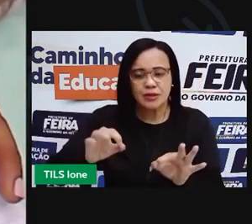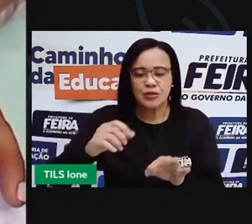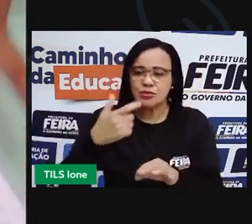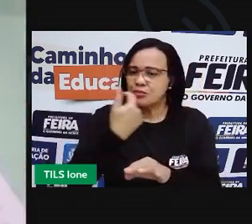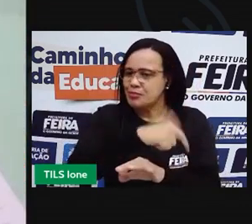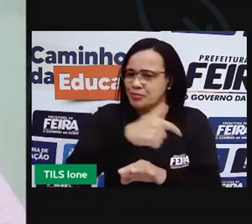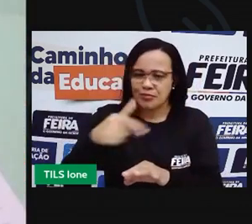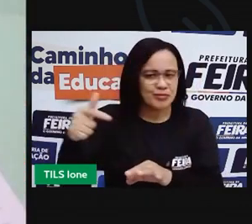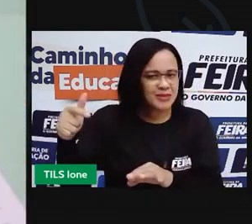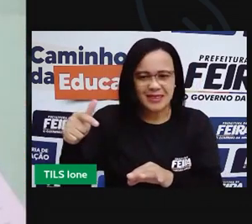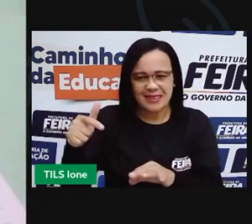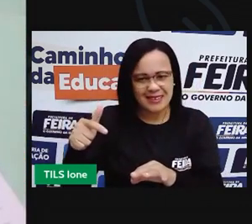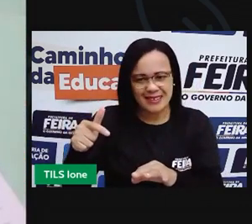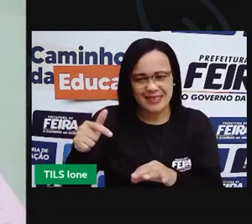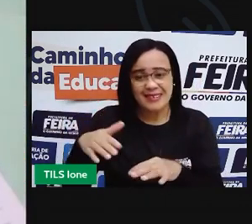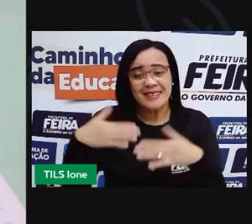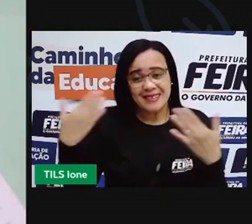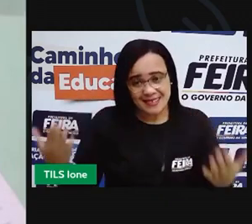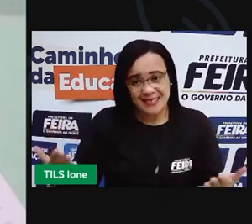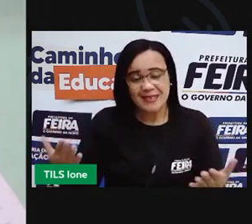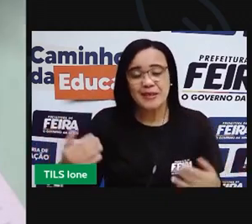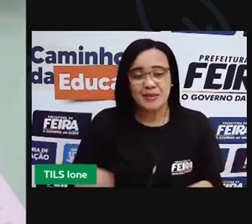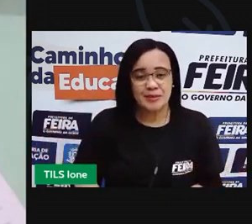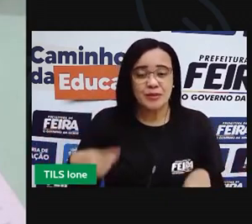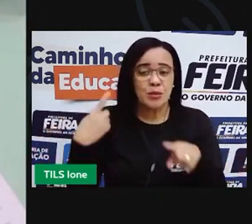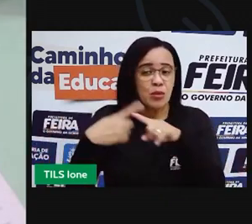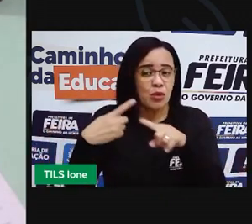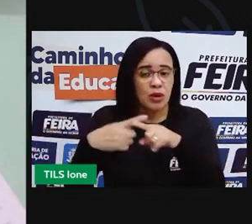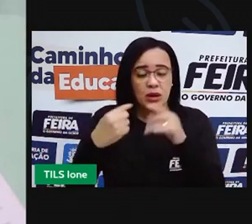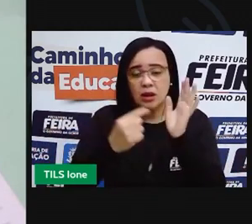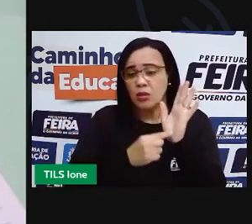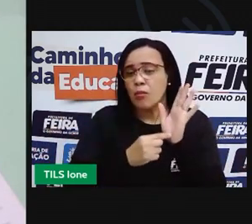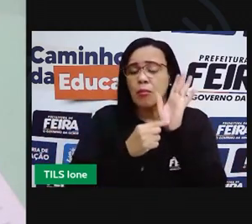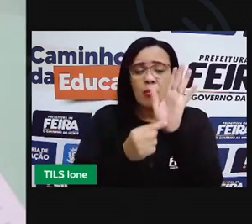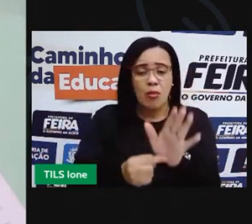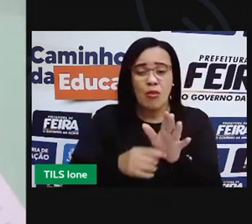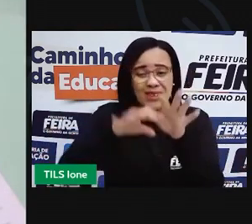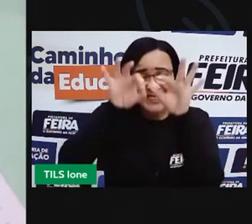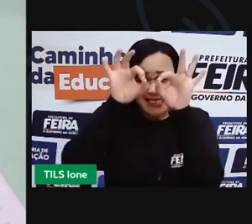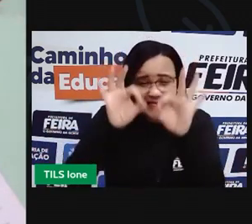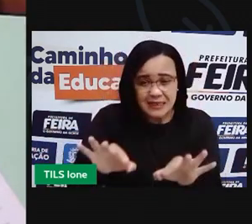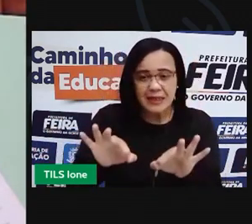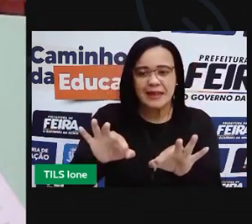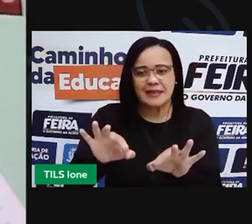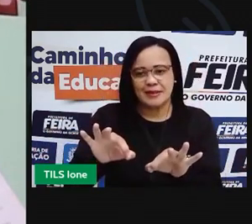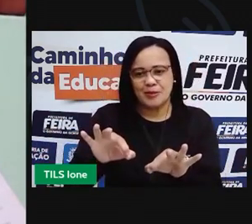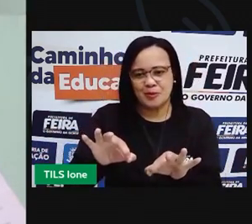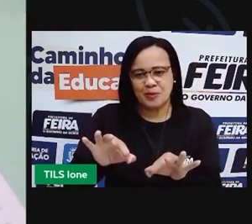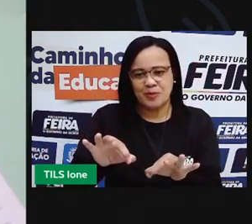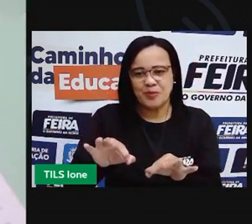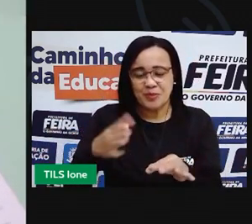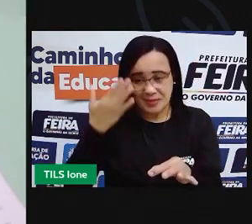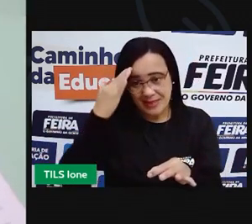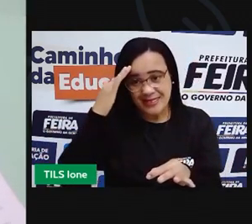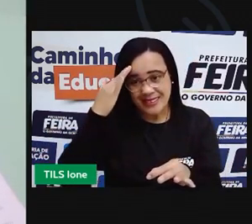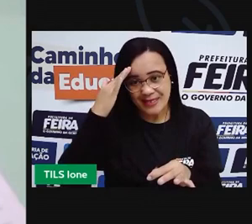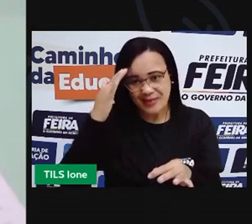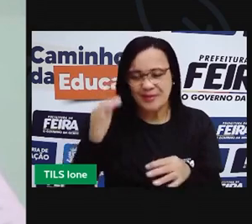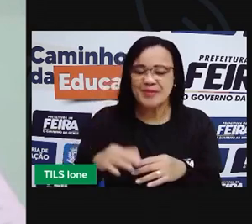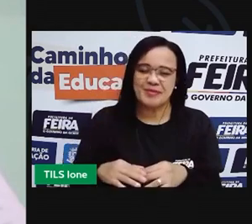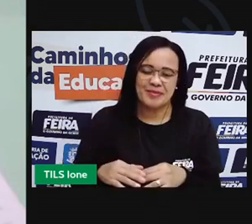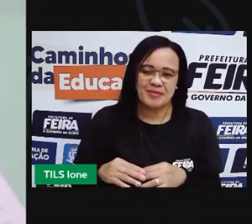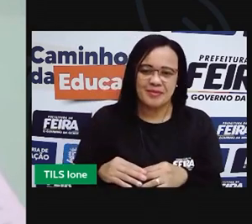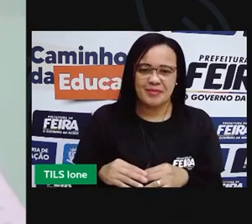medida não convencional, ela não mostra pra gente com exatidão o comprimento de alguma coisa,